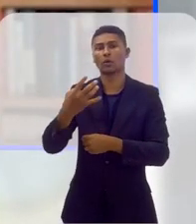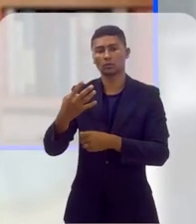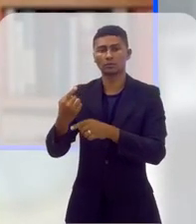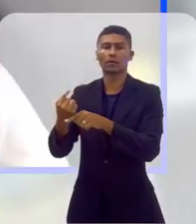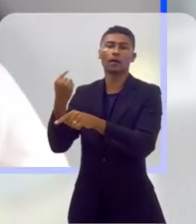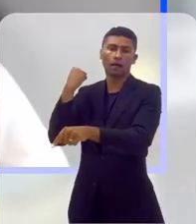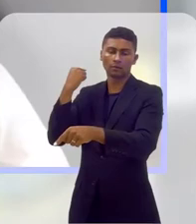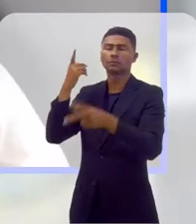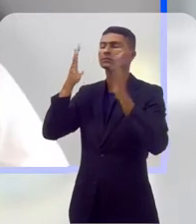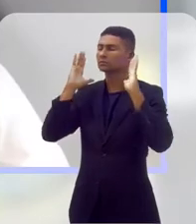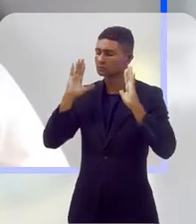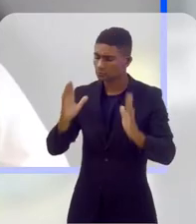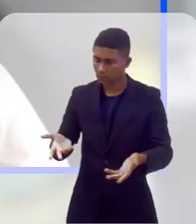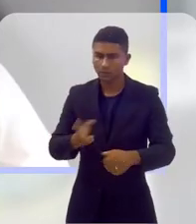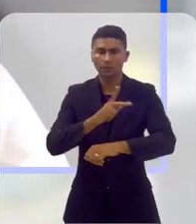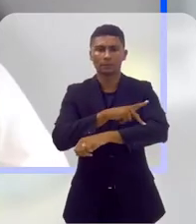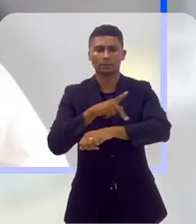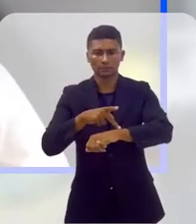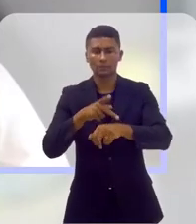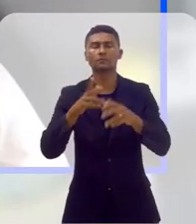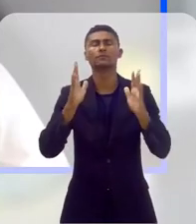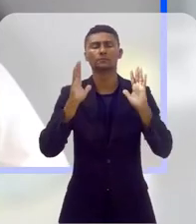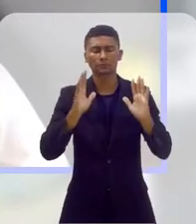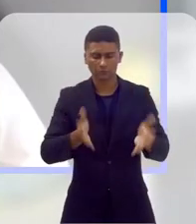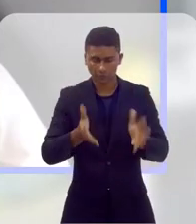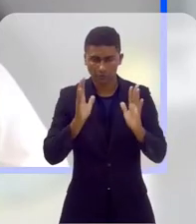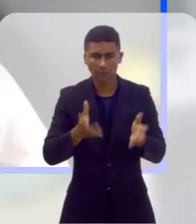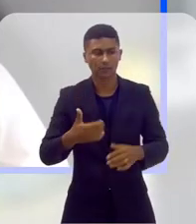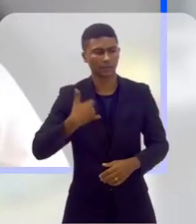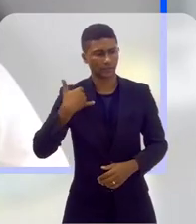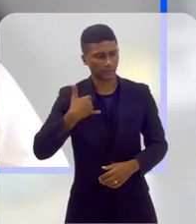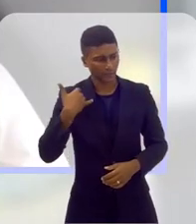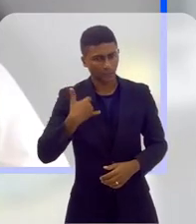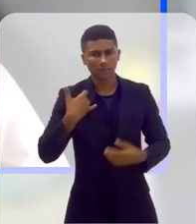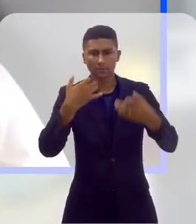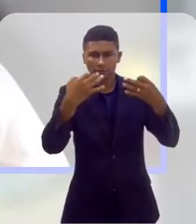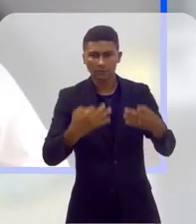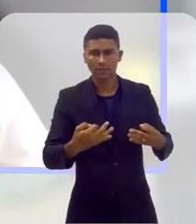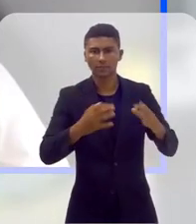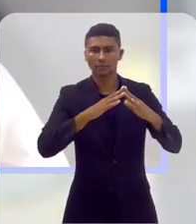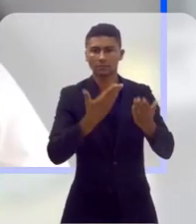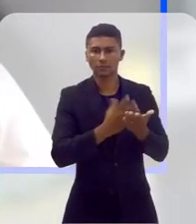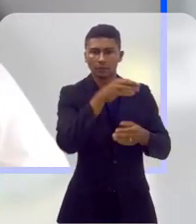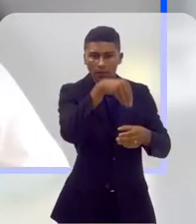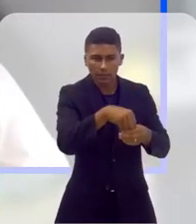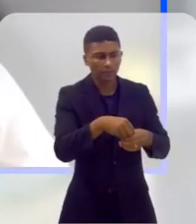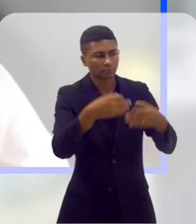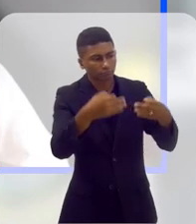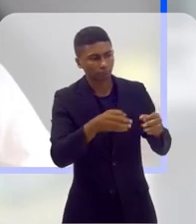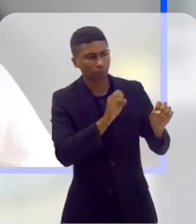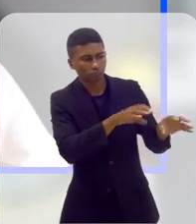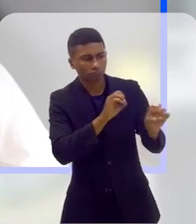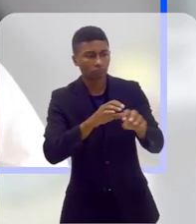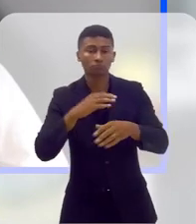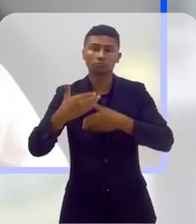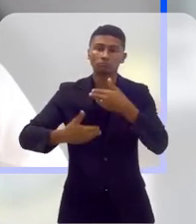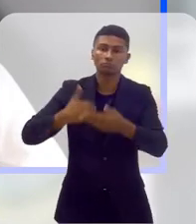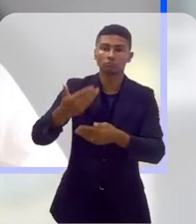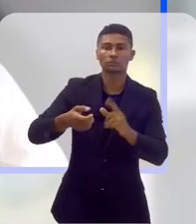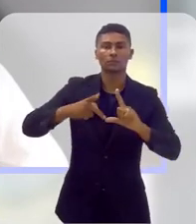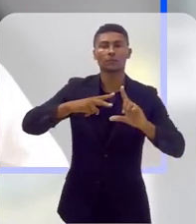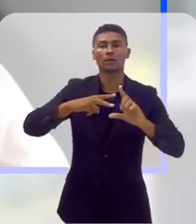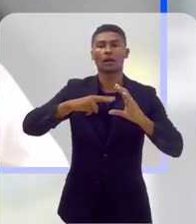correta, de acordo com cada idade nos seus ambientes escolares, ele foi rasgado nas câmaras